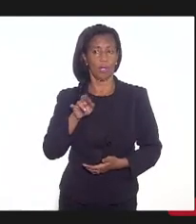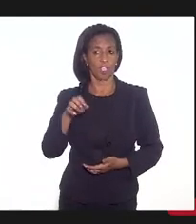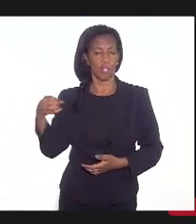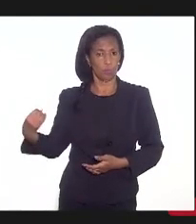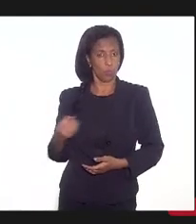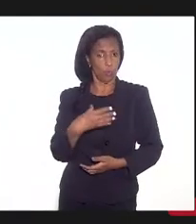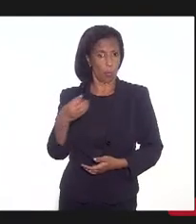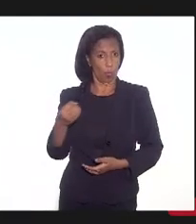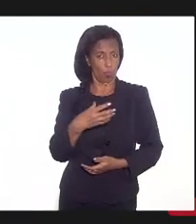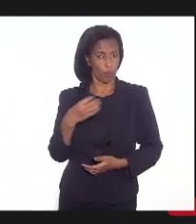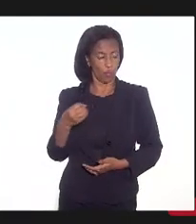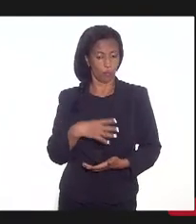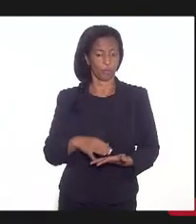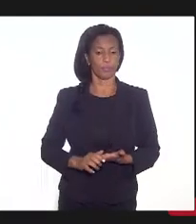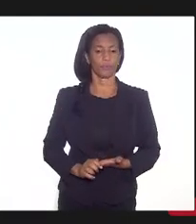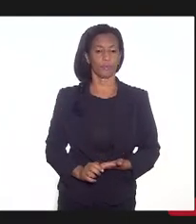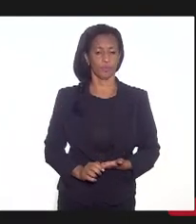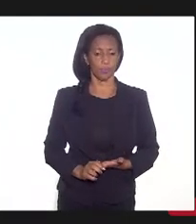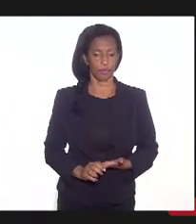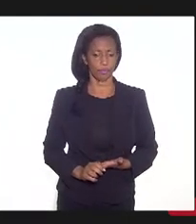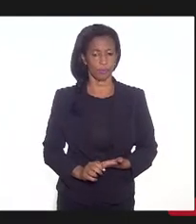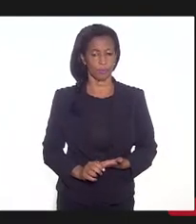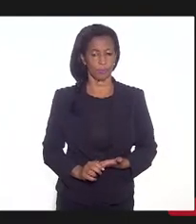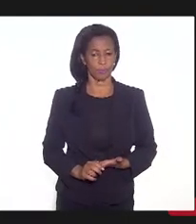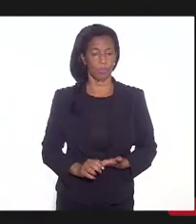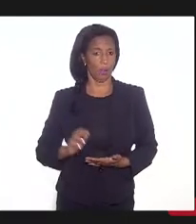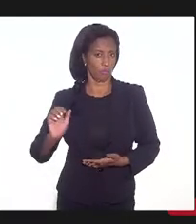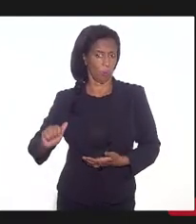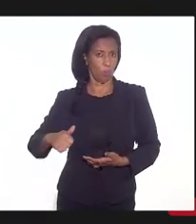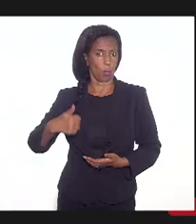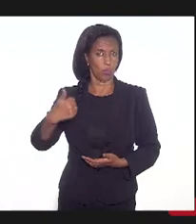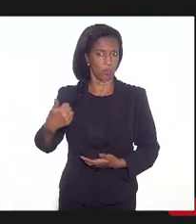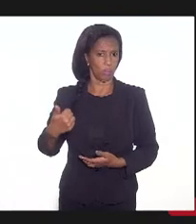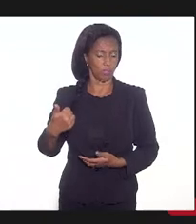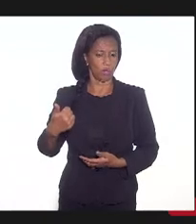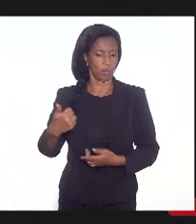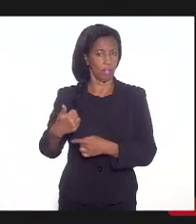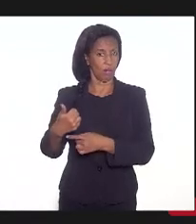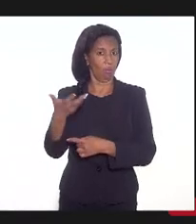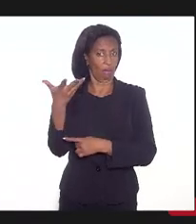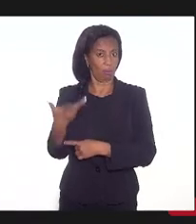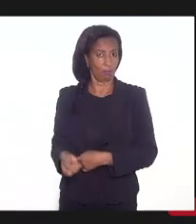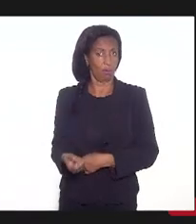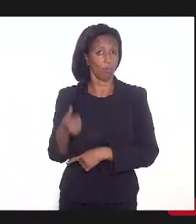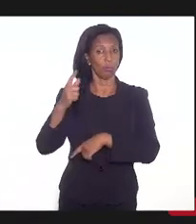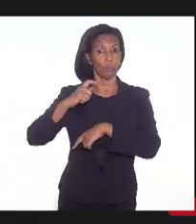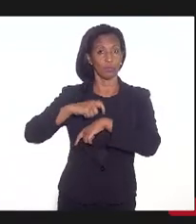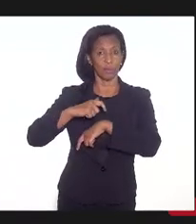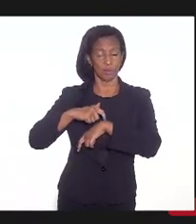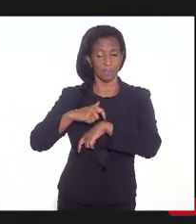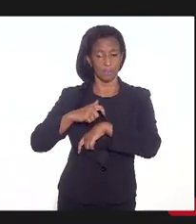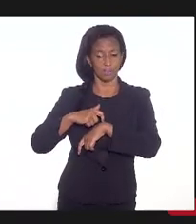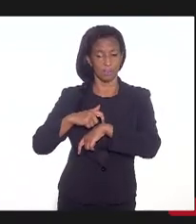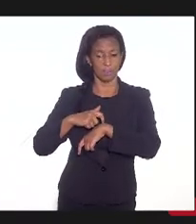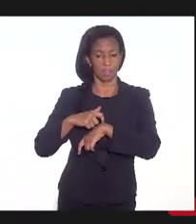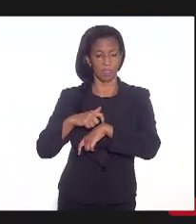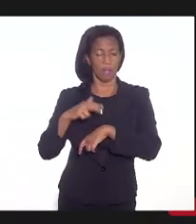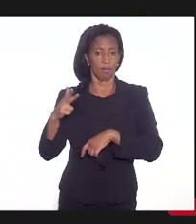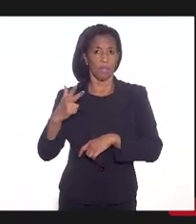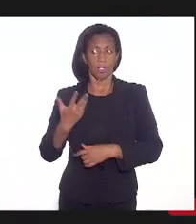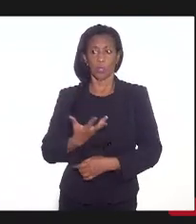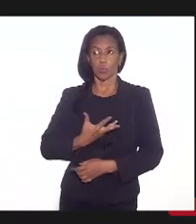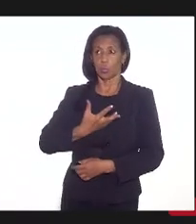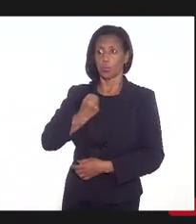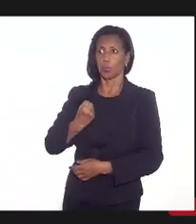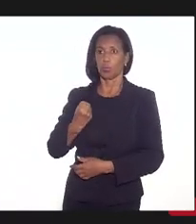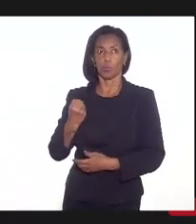do novo regime, pelo menos isso que nós fazemos positivo, é que permite um tempo, ou seja, você não fica naquele susto,